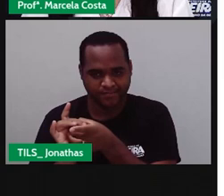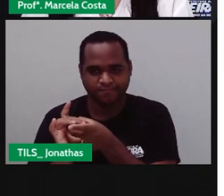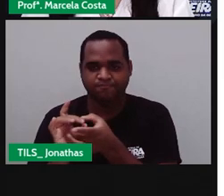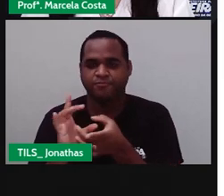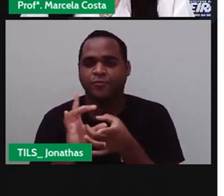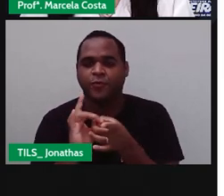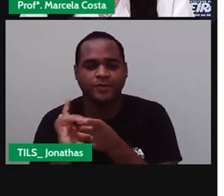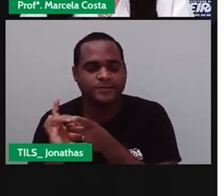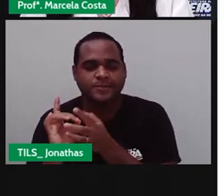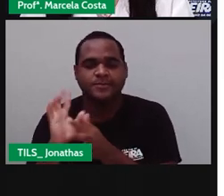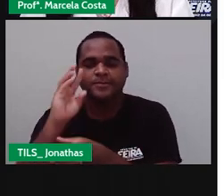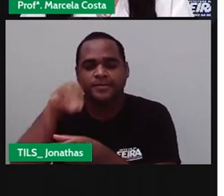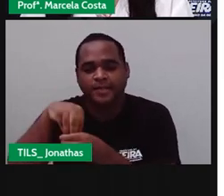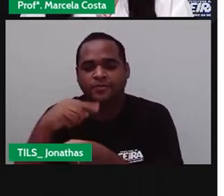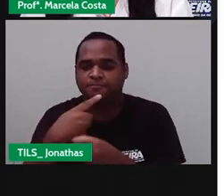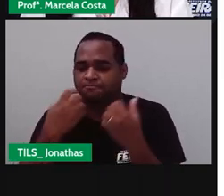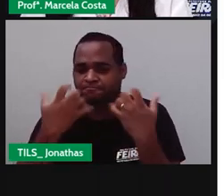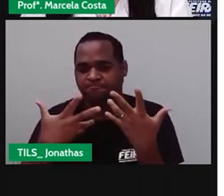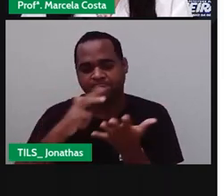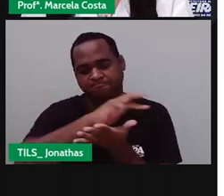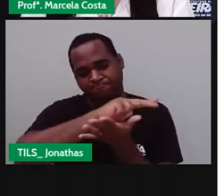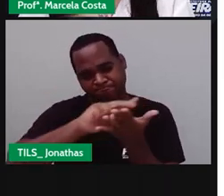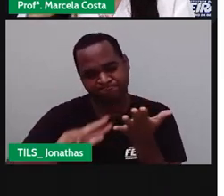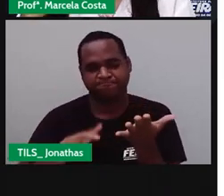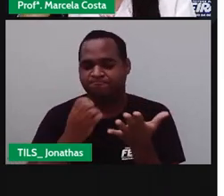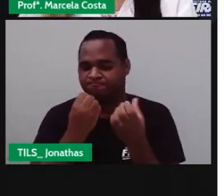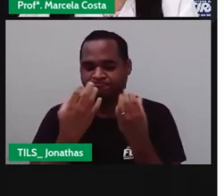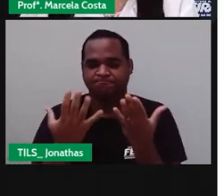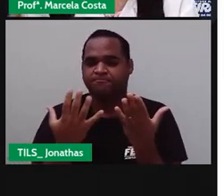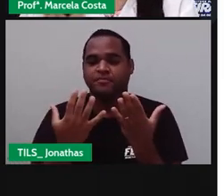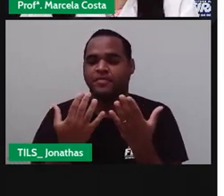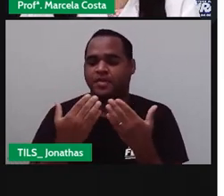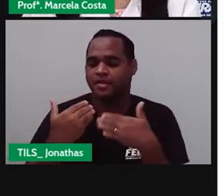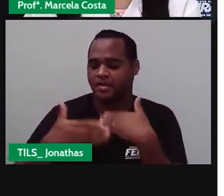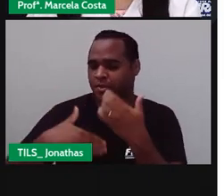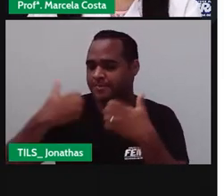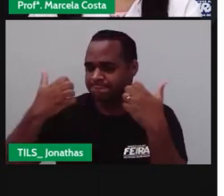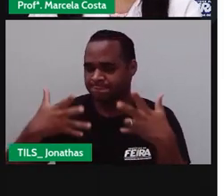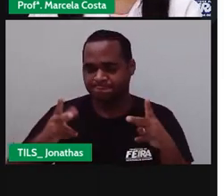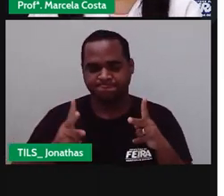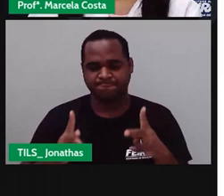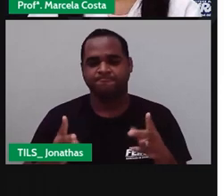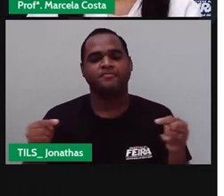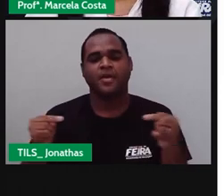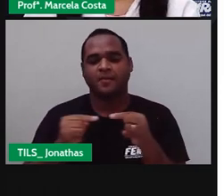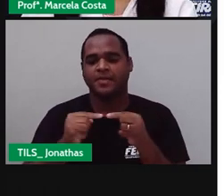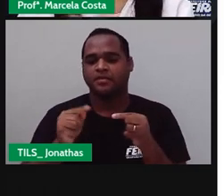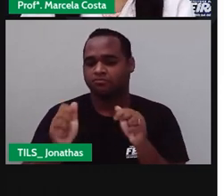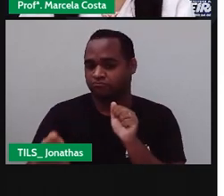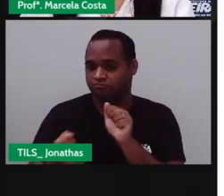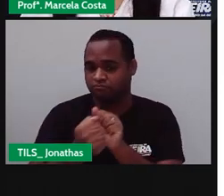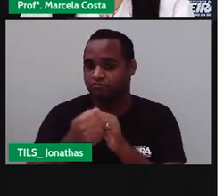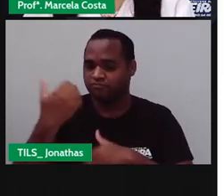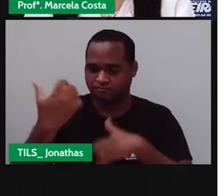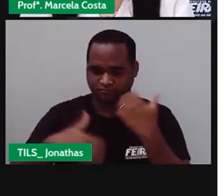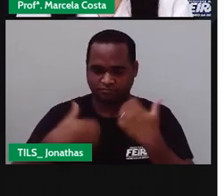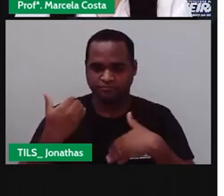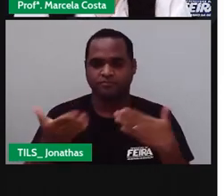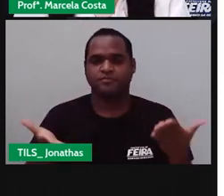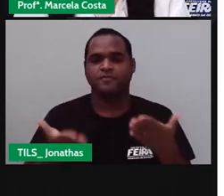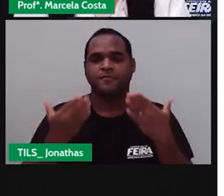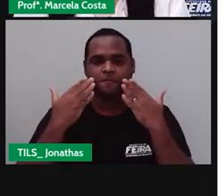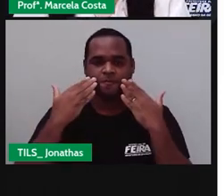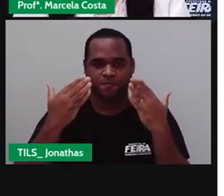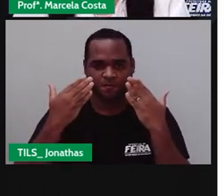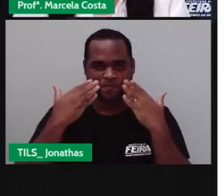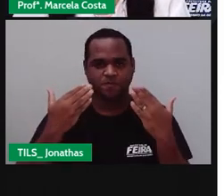está falando da diversidade, tá? Daqui a pouco a gente continua falando um pouco mais desse assunto. Agora eu quero mostrar pra você